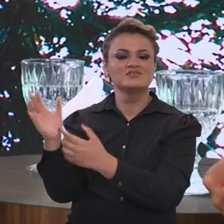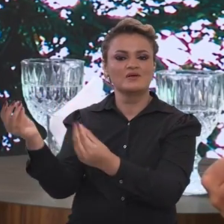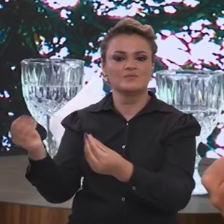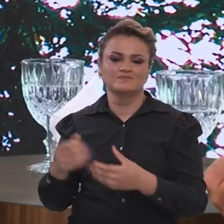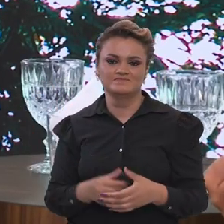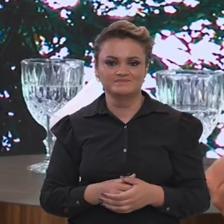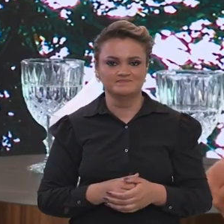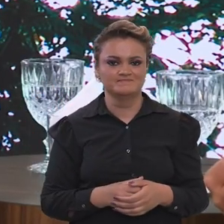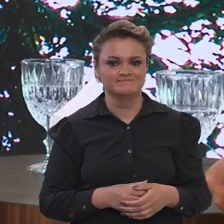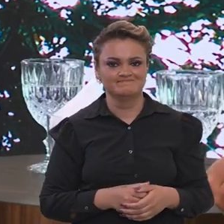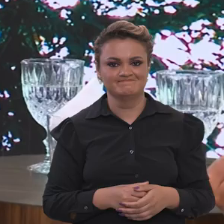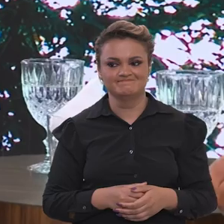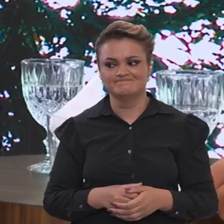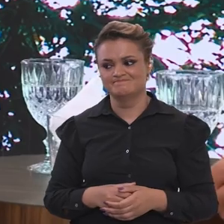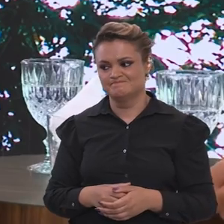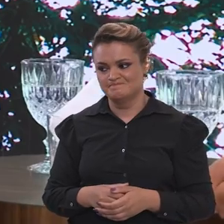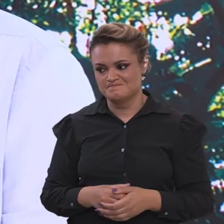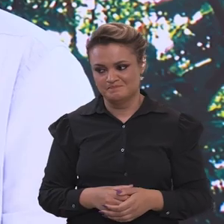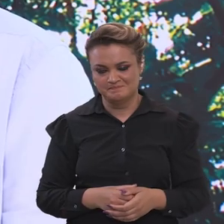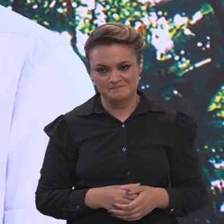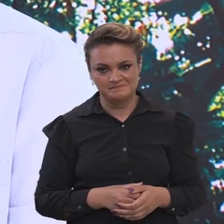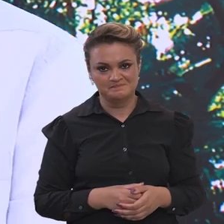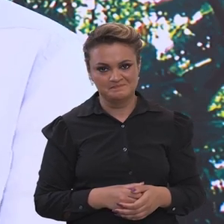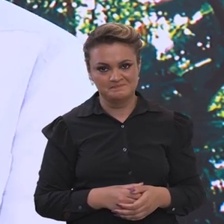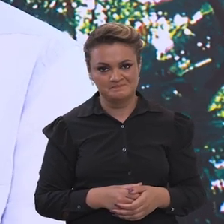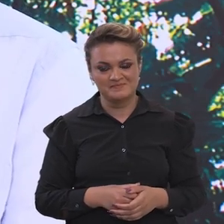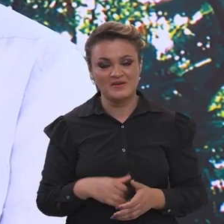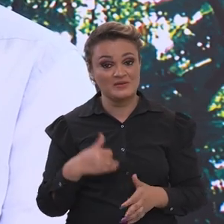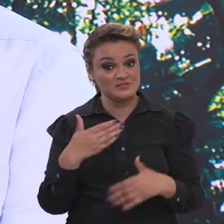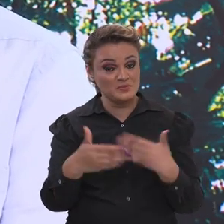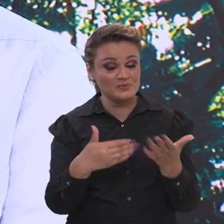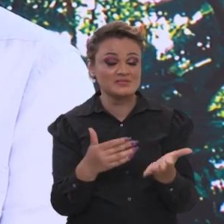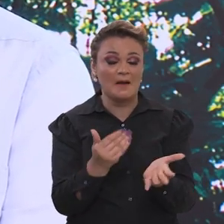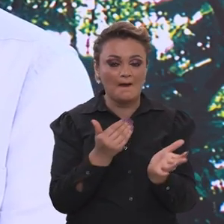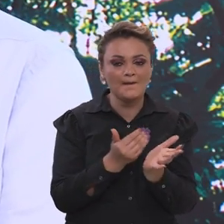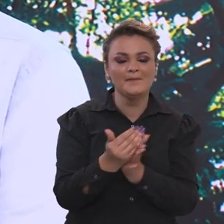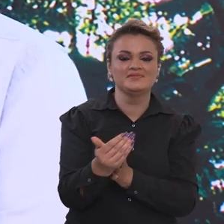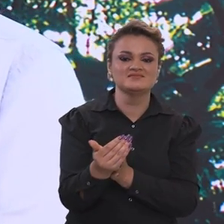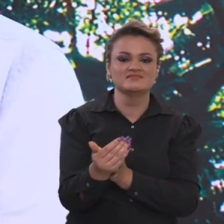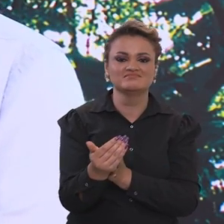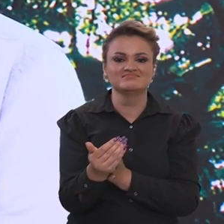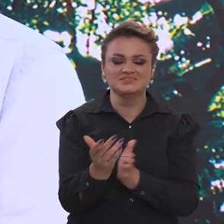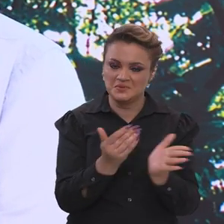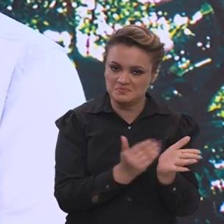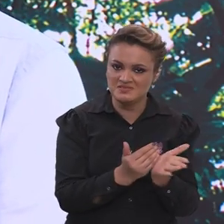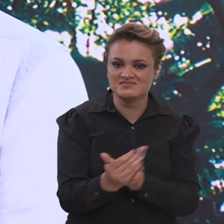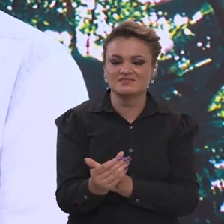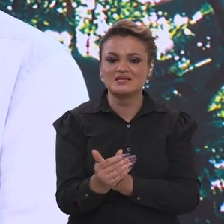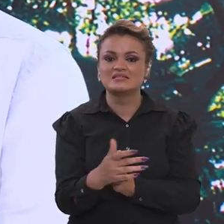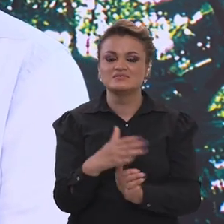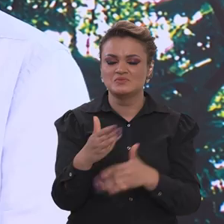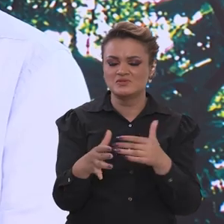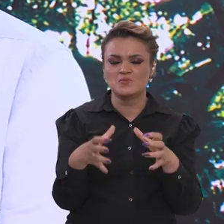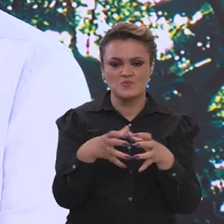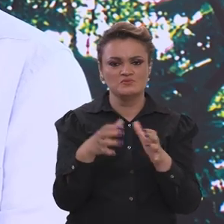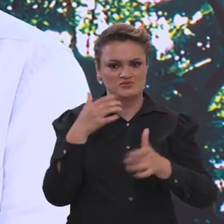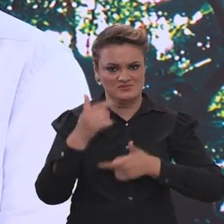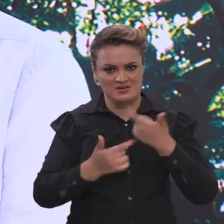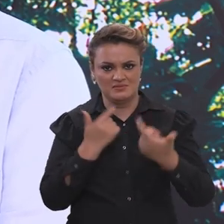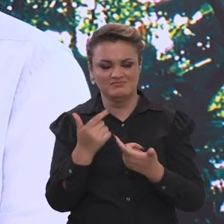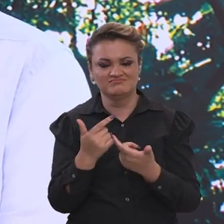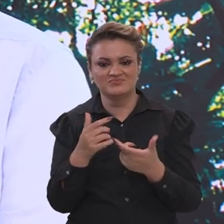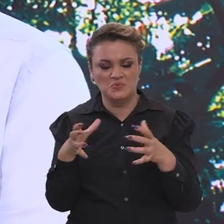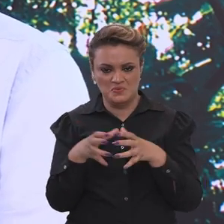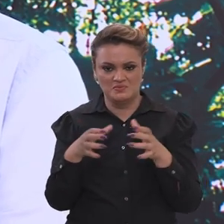da COP30? Olha, esse processo está se iniciando. Esse processo terá um